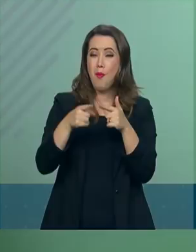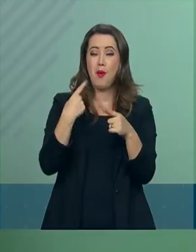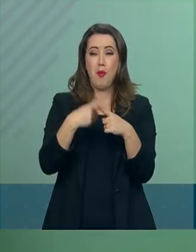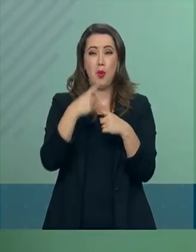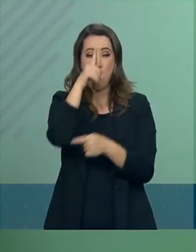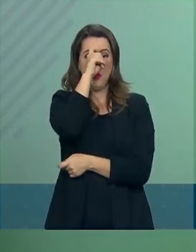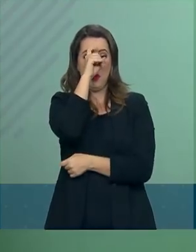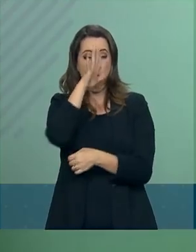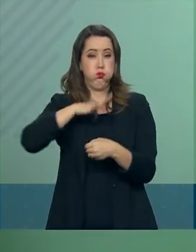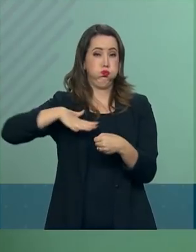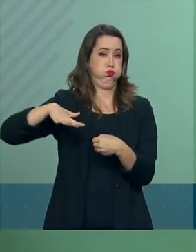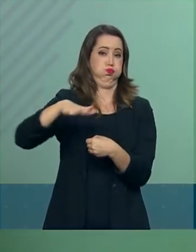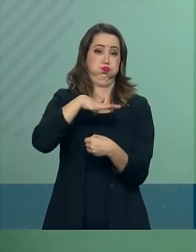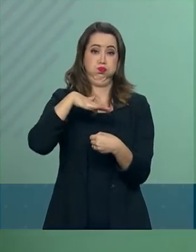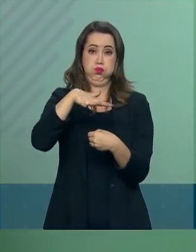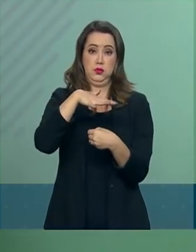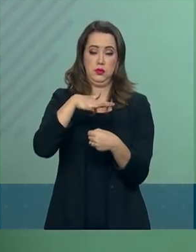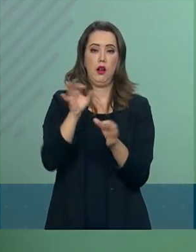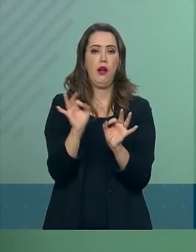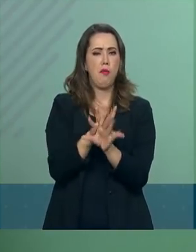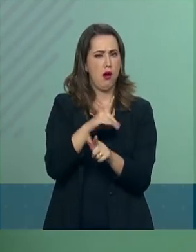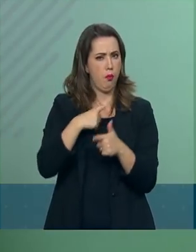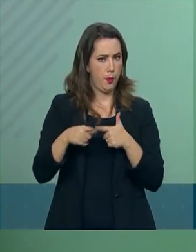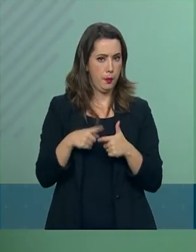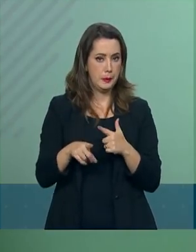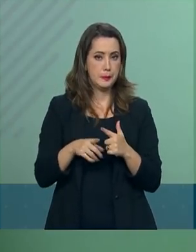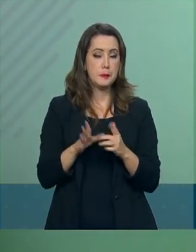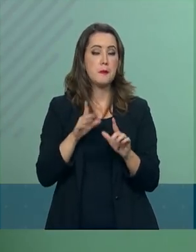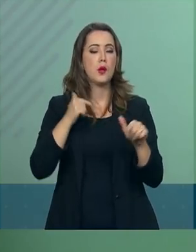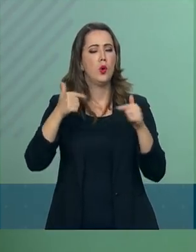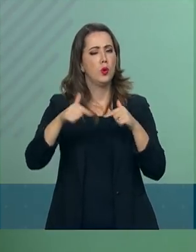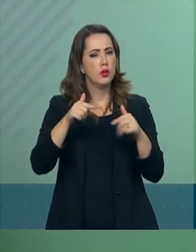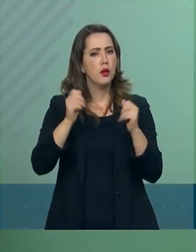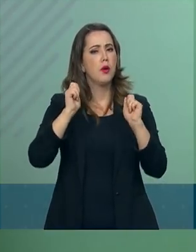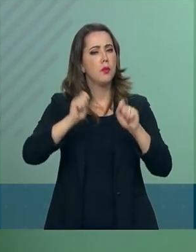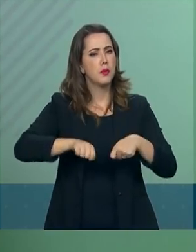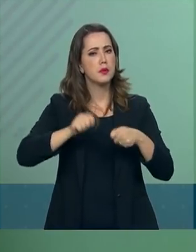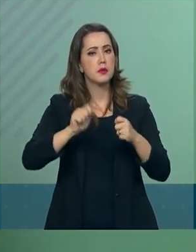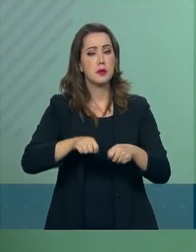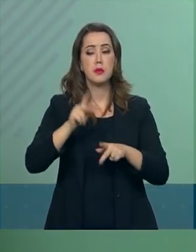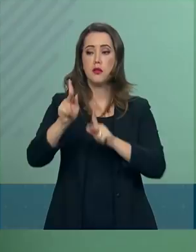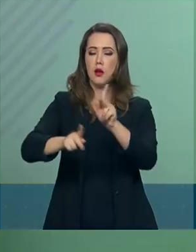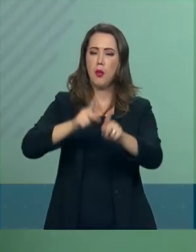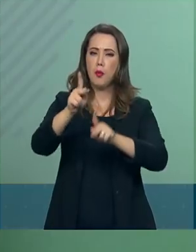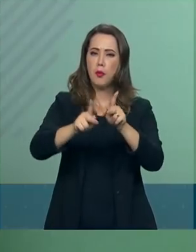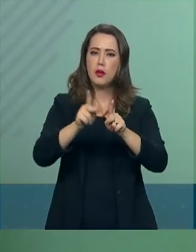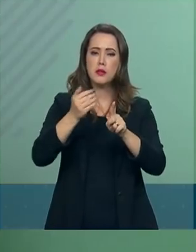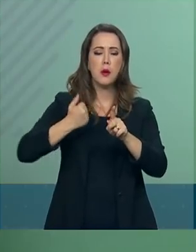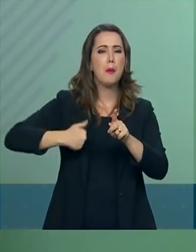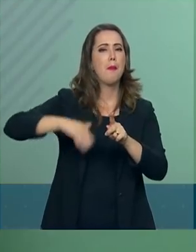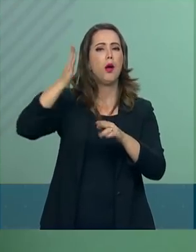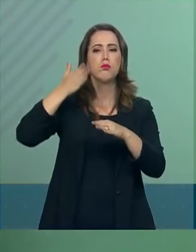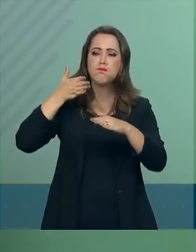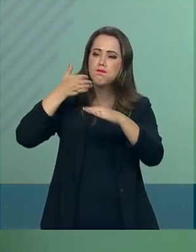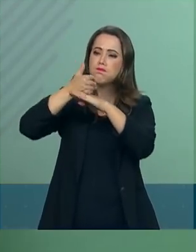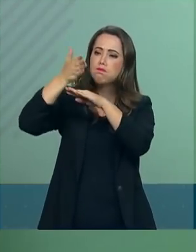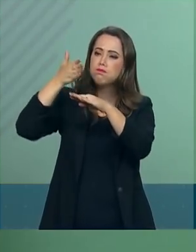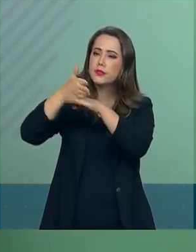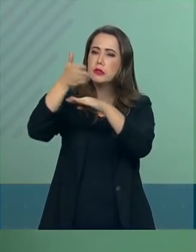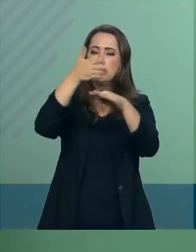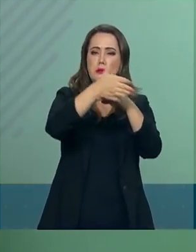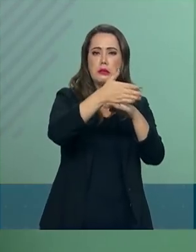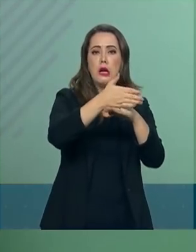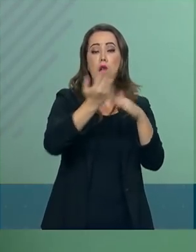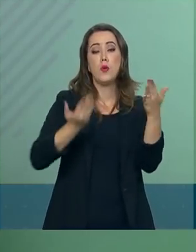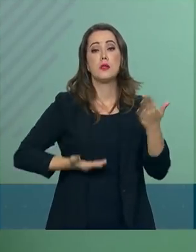emergências. A iniciativa irá permitir que a população tenha maior acesso aos